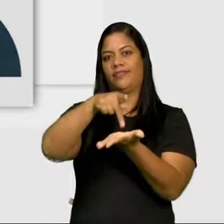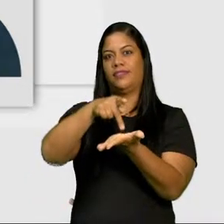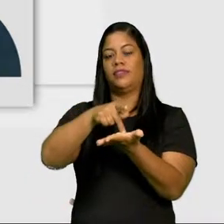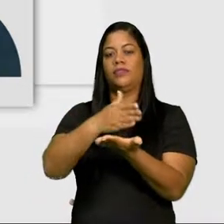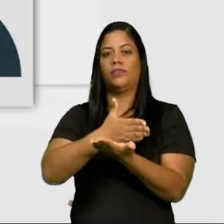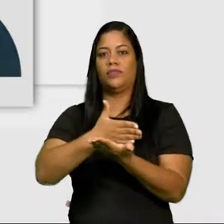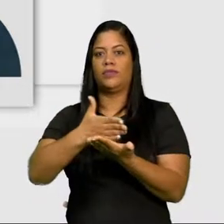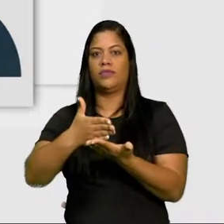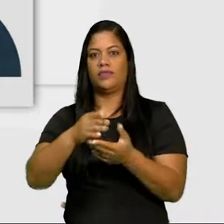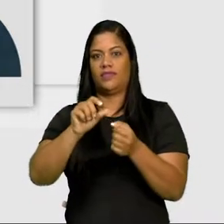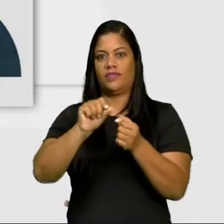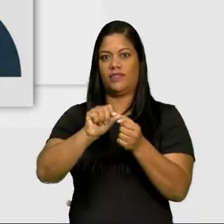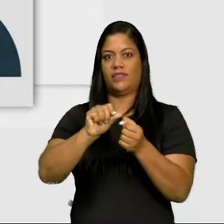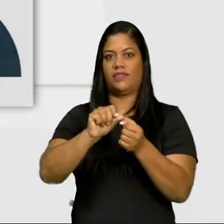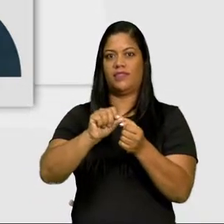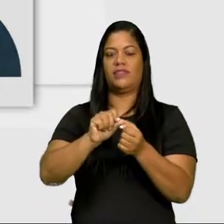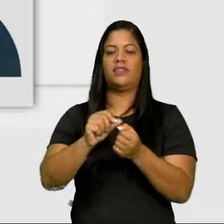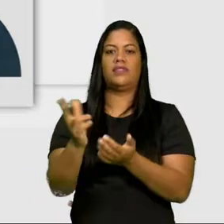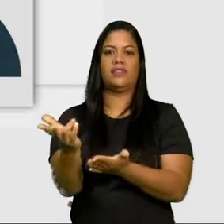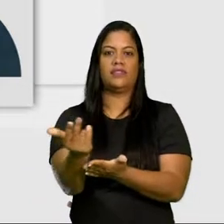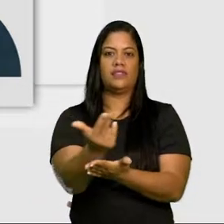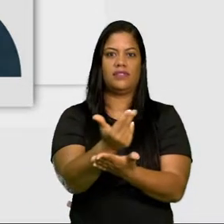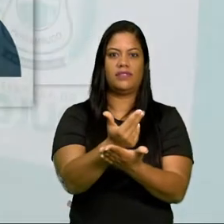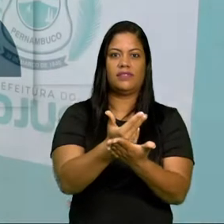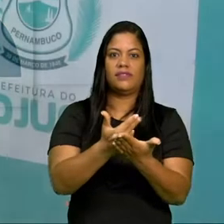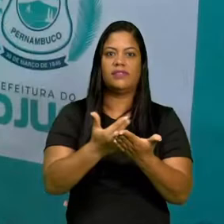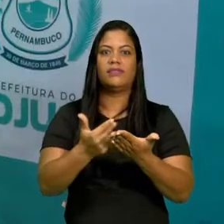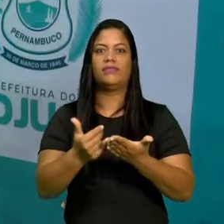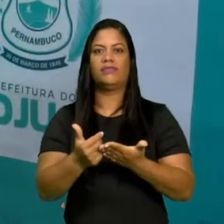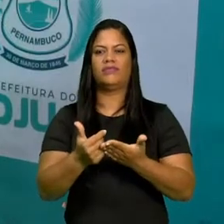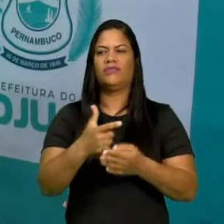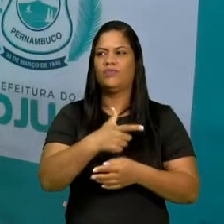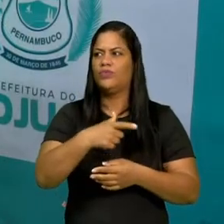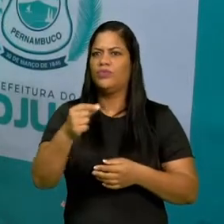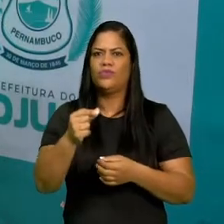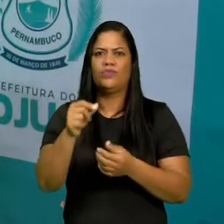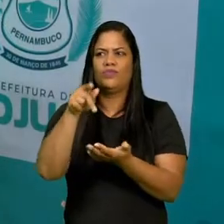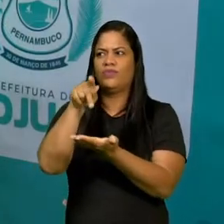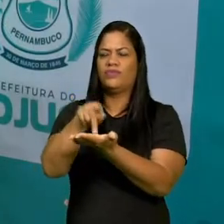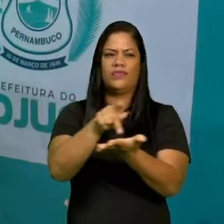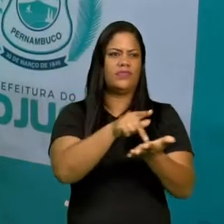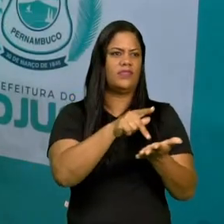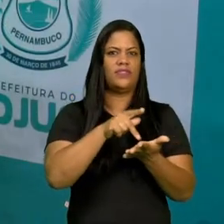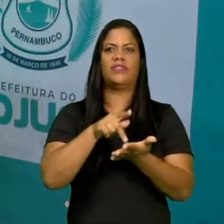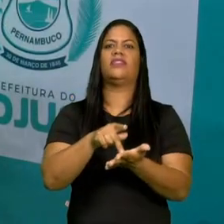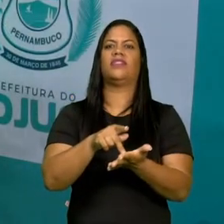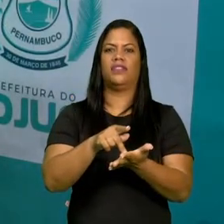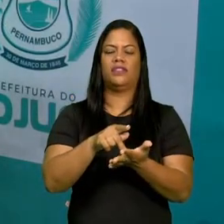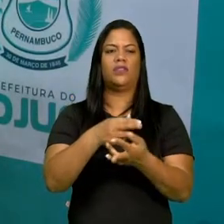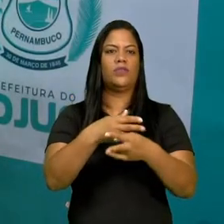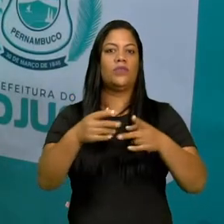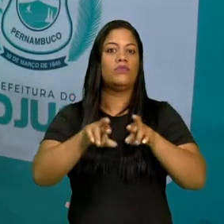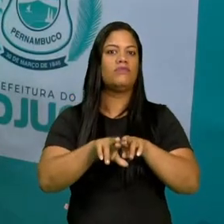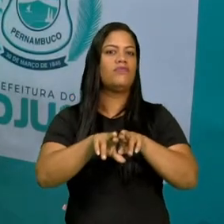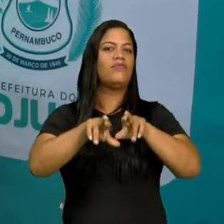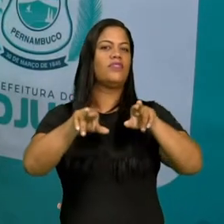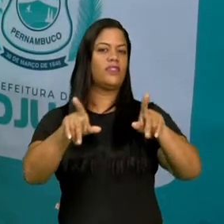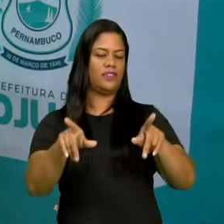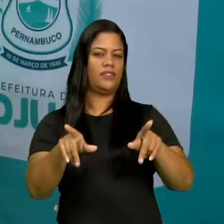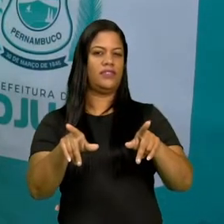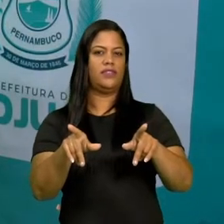começavam a fazer obras que fugiam um pouco daquilo que já existia, né? Eles